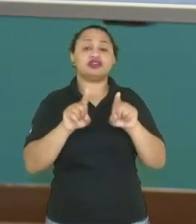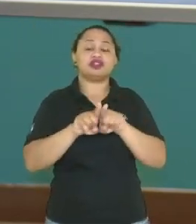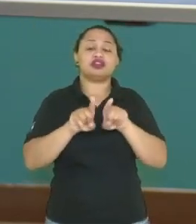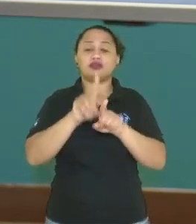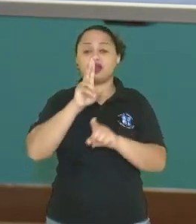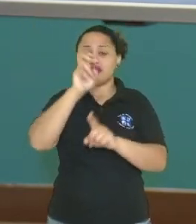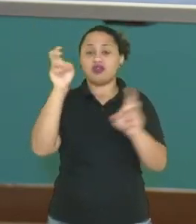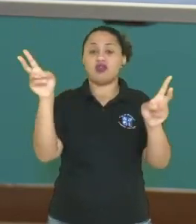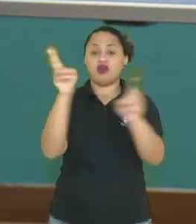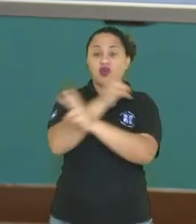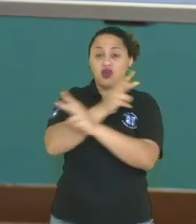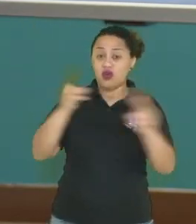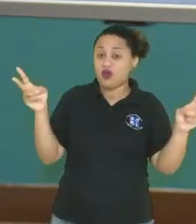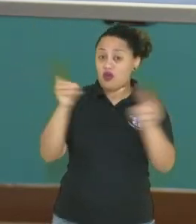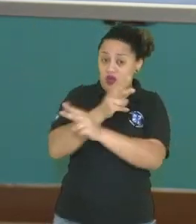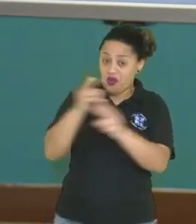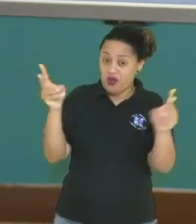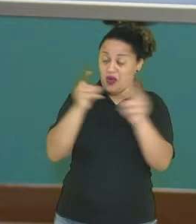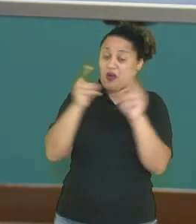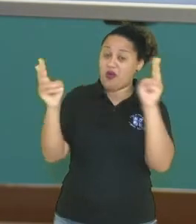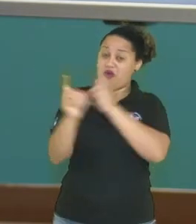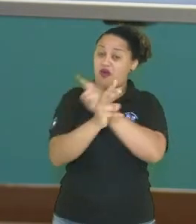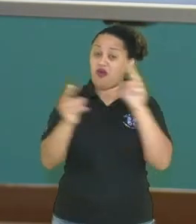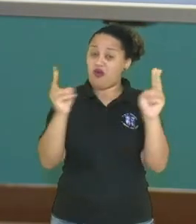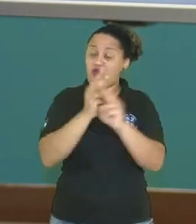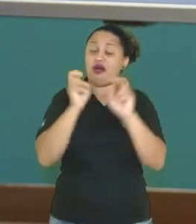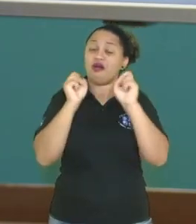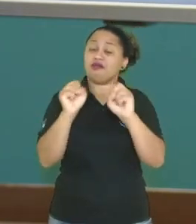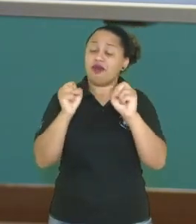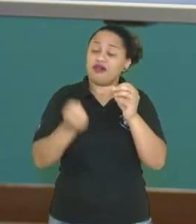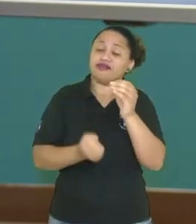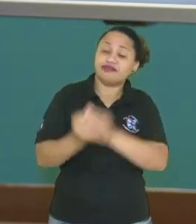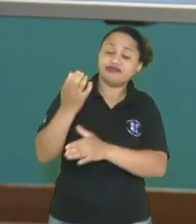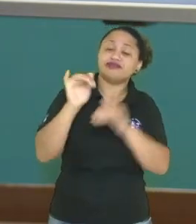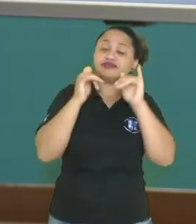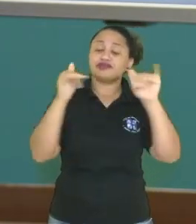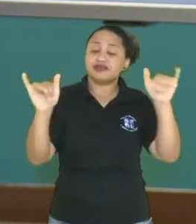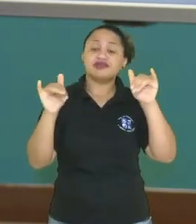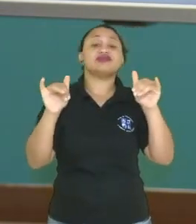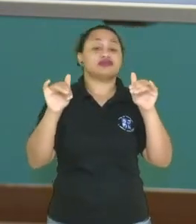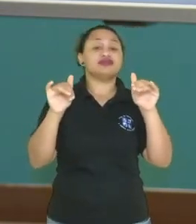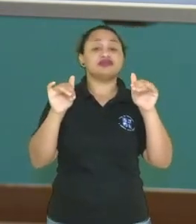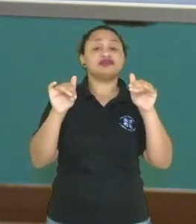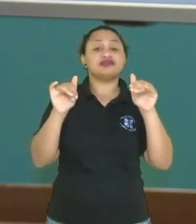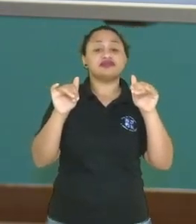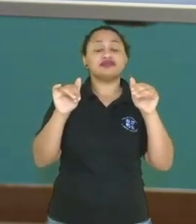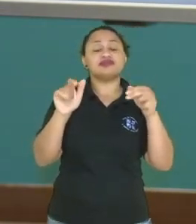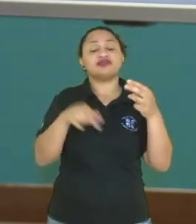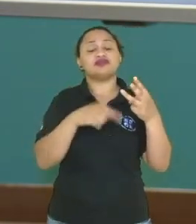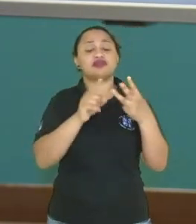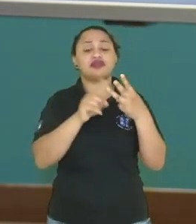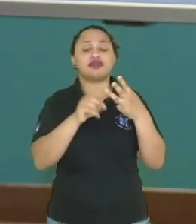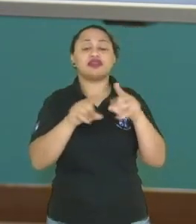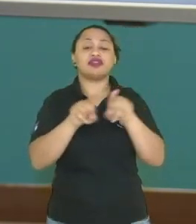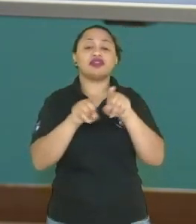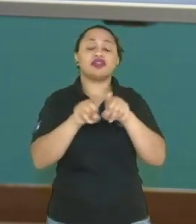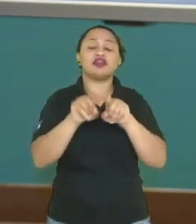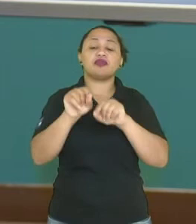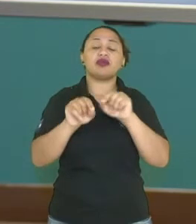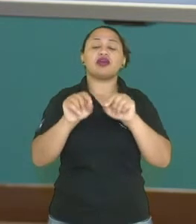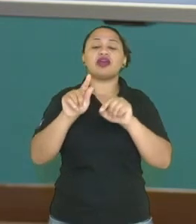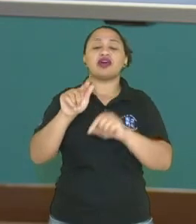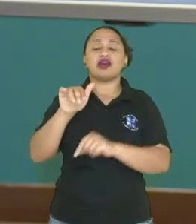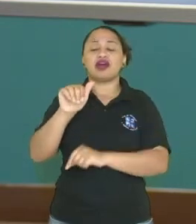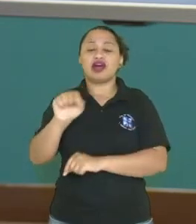ventos também pode produzir a energia elétrica sim, energia eólica, também a queima do gás natural,